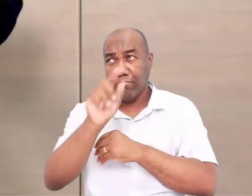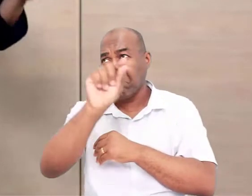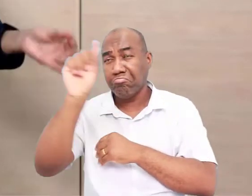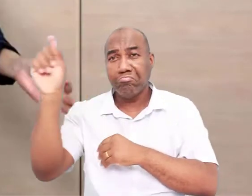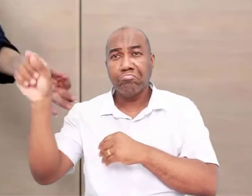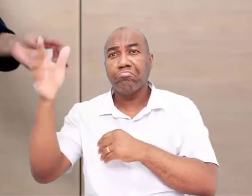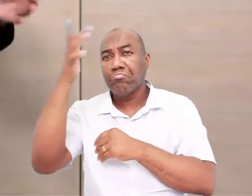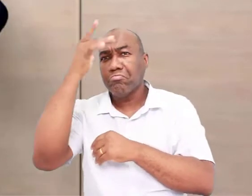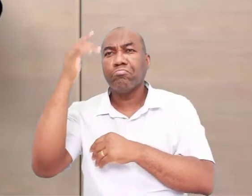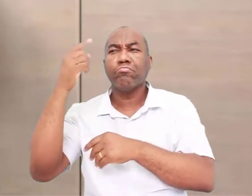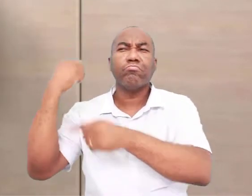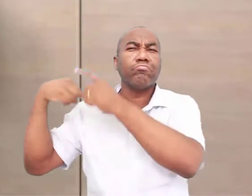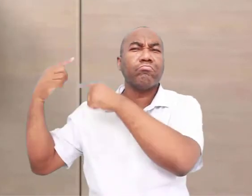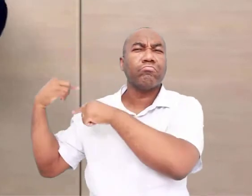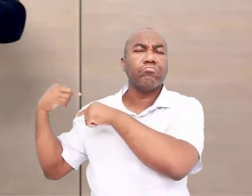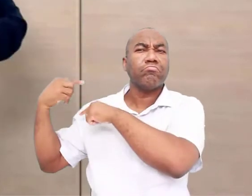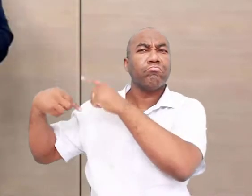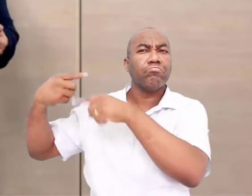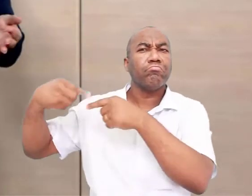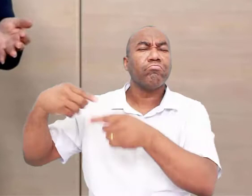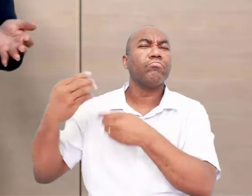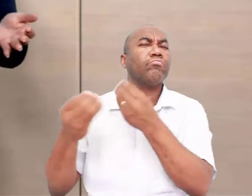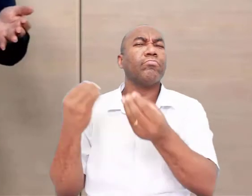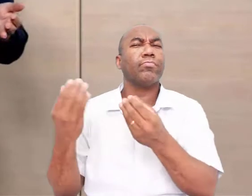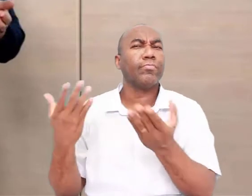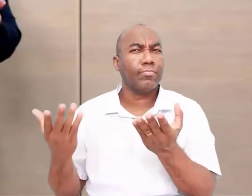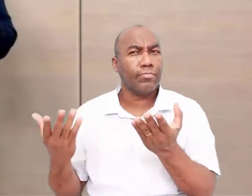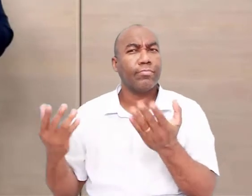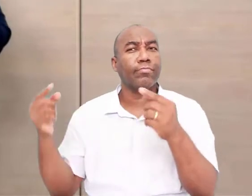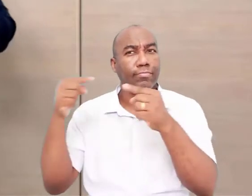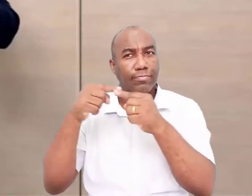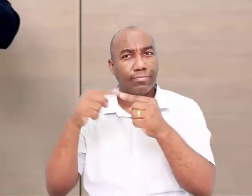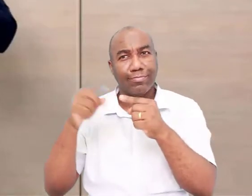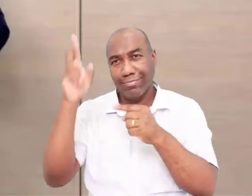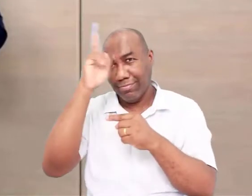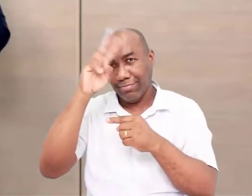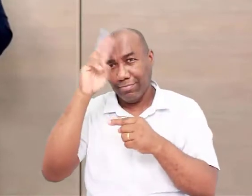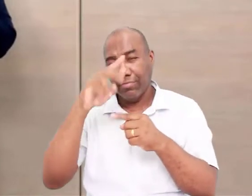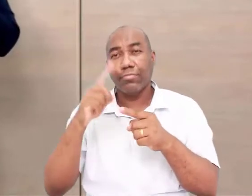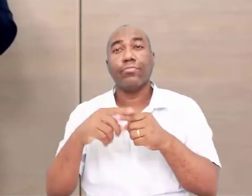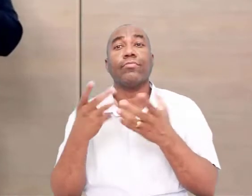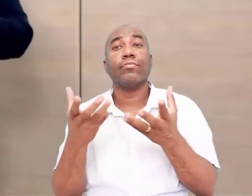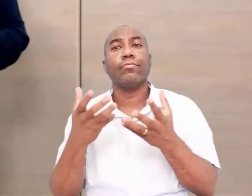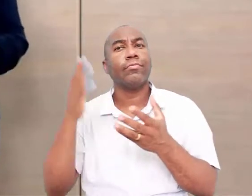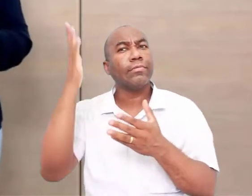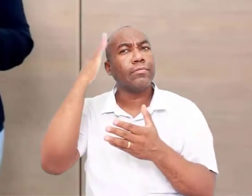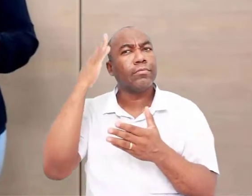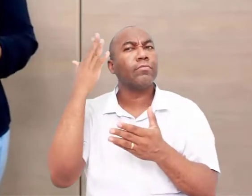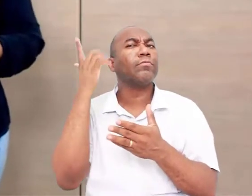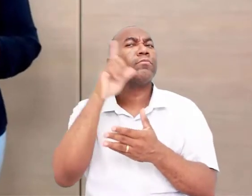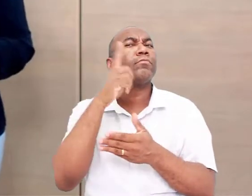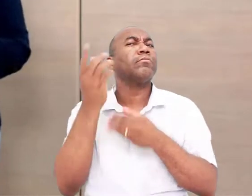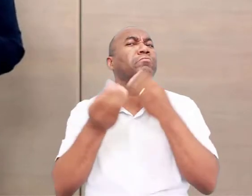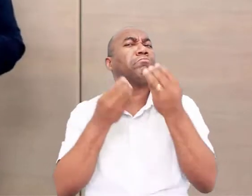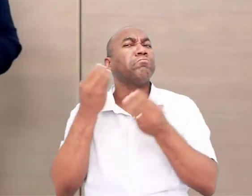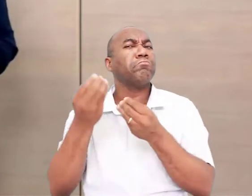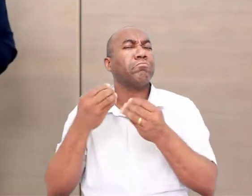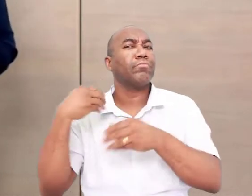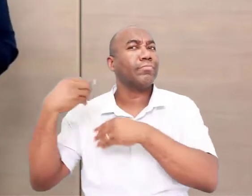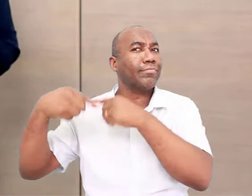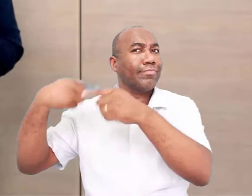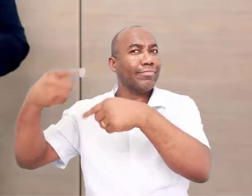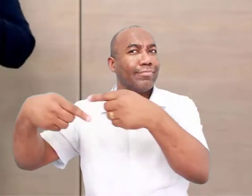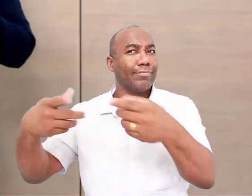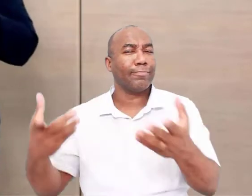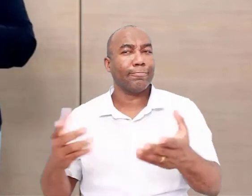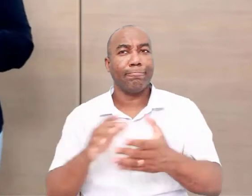e as transformações que ocorreram dentro deste processo. Levando em consideração o personagem principal que somos nós, que é o homem.